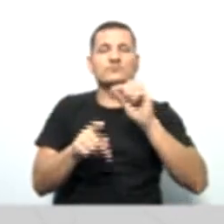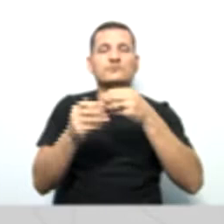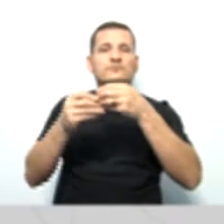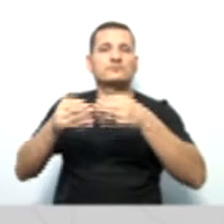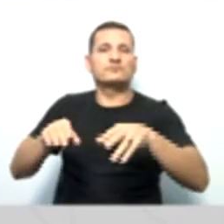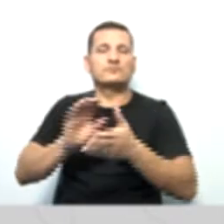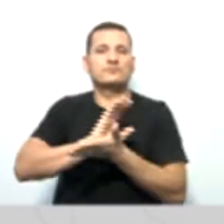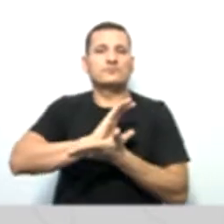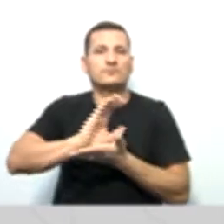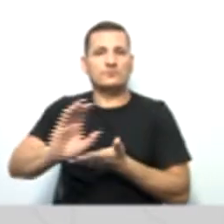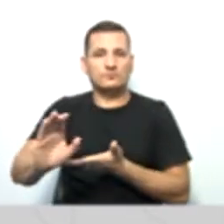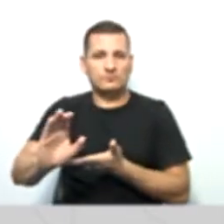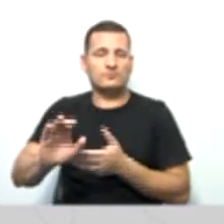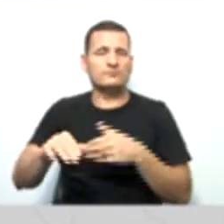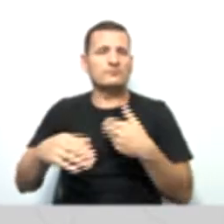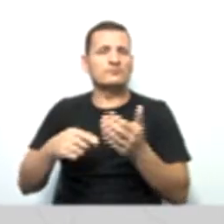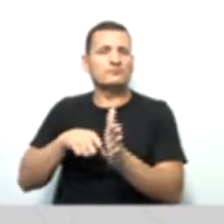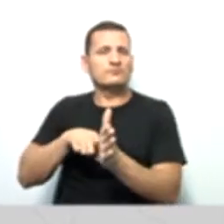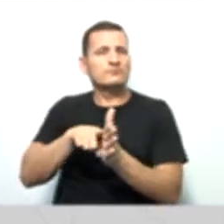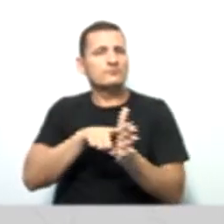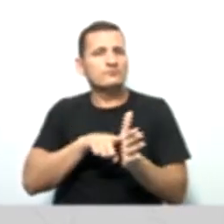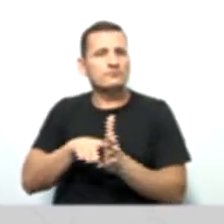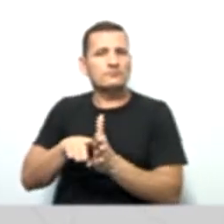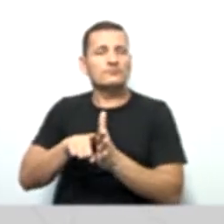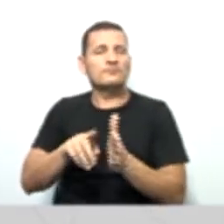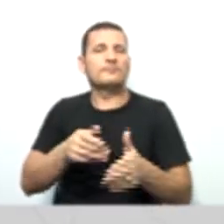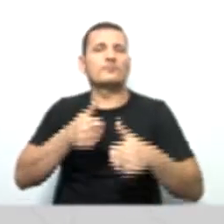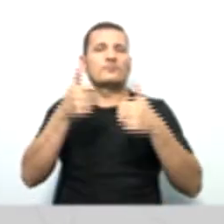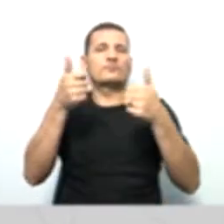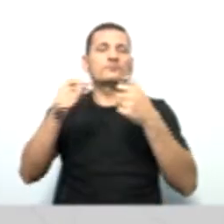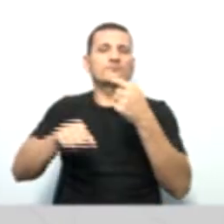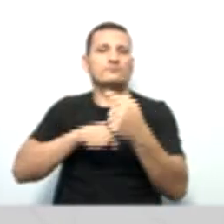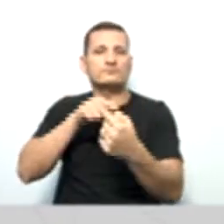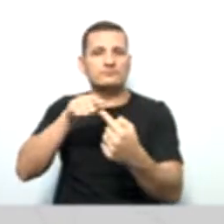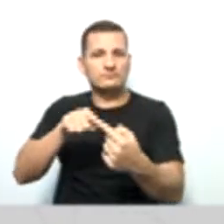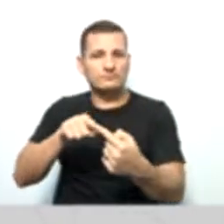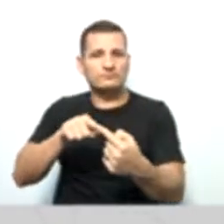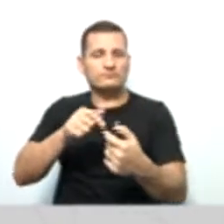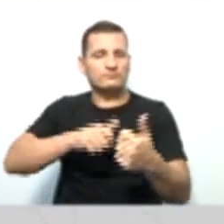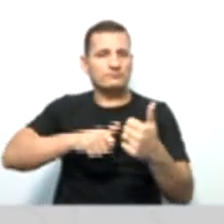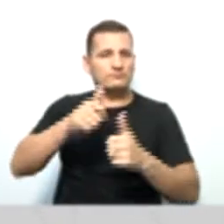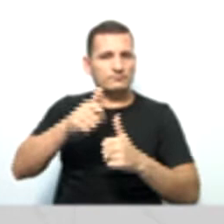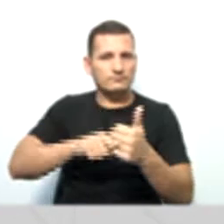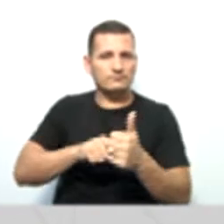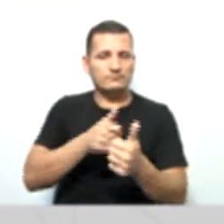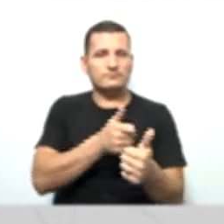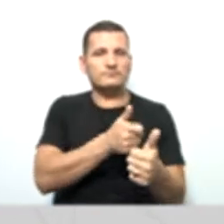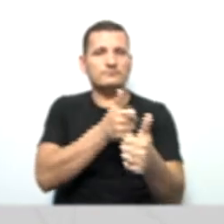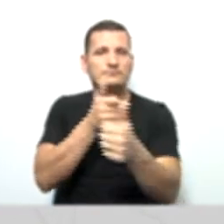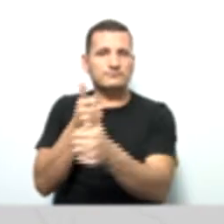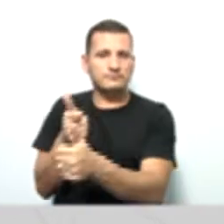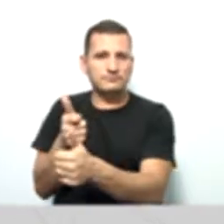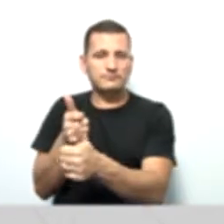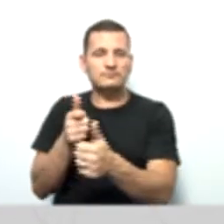a finalidade dela é qual? É melhorar, avaliar, acompanhar,